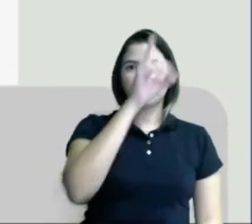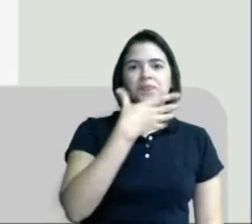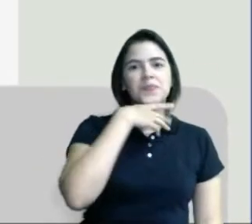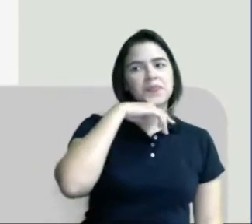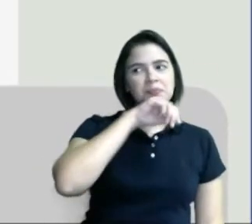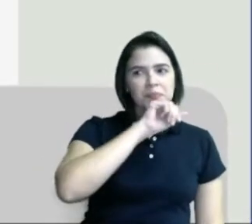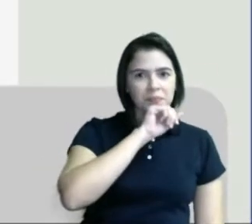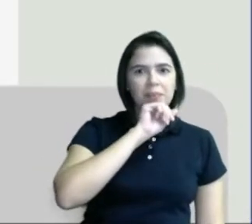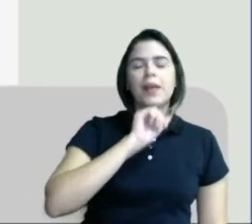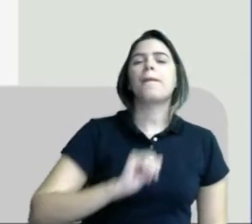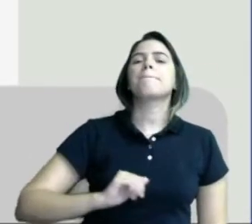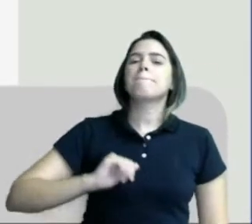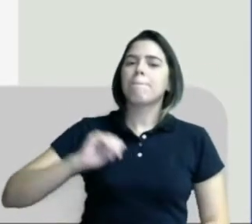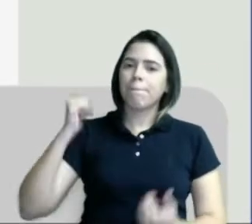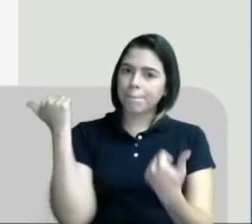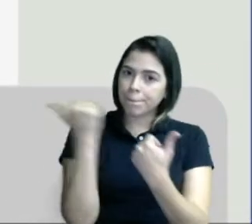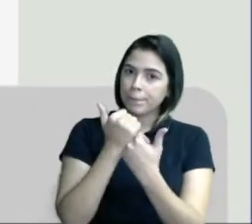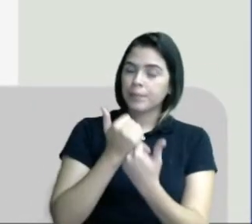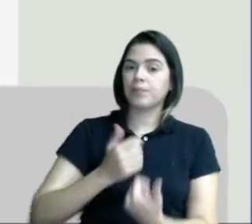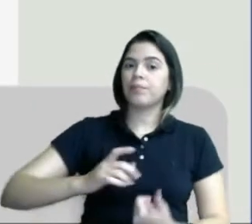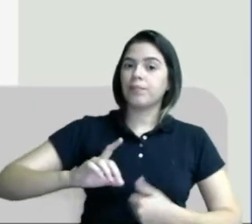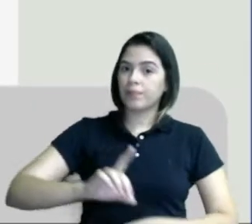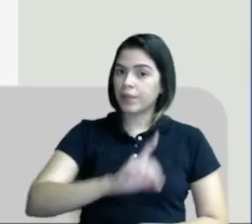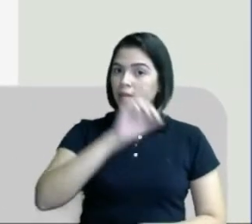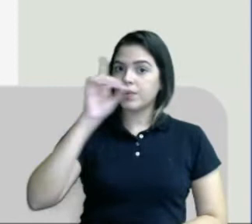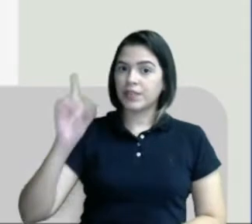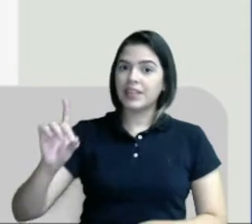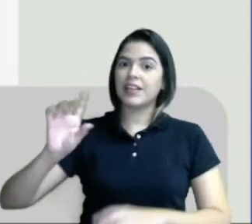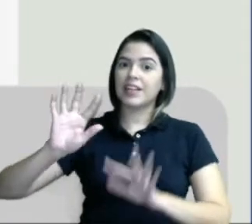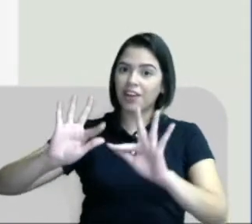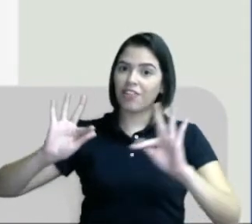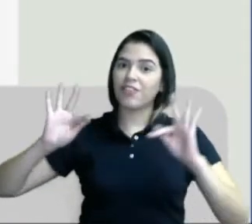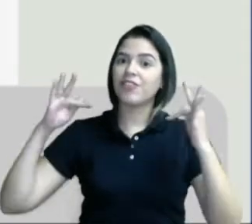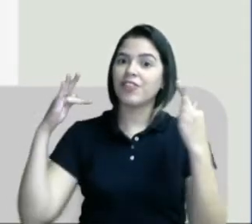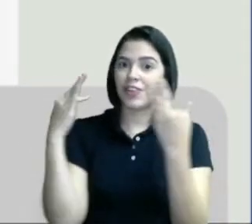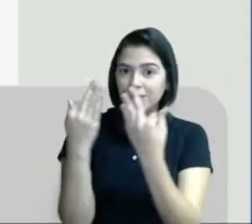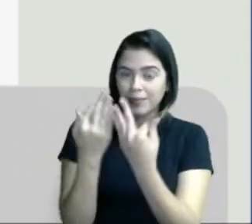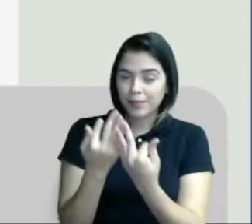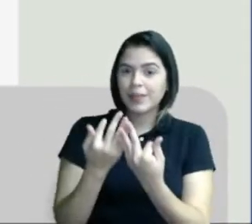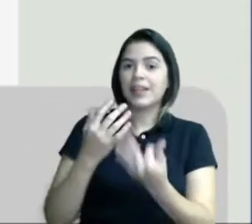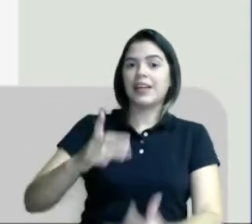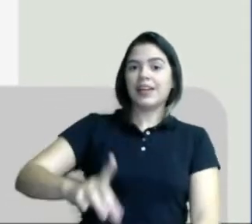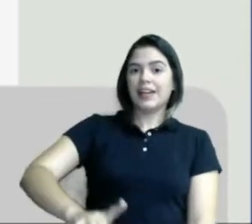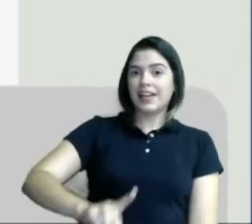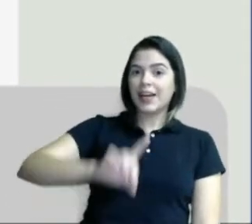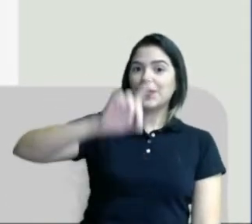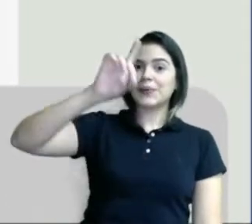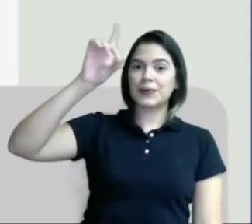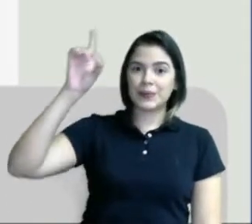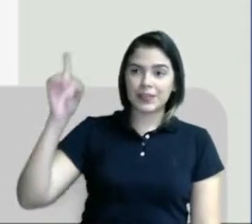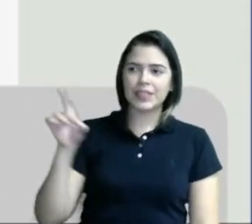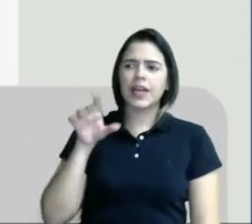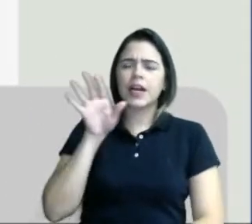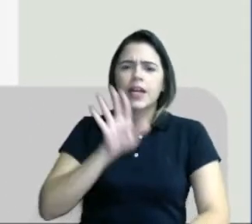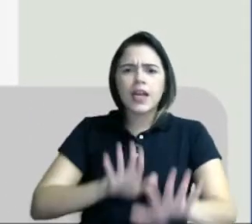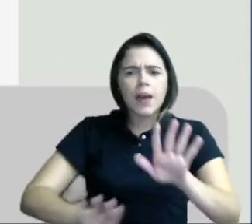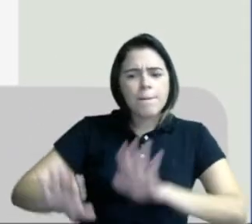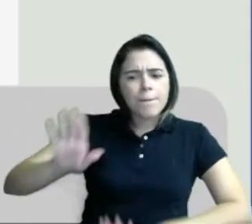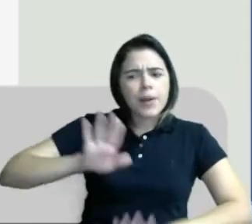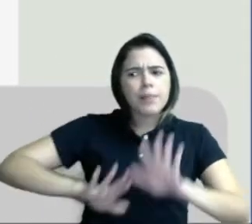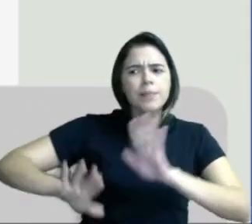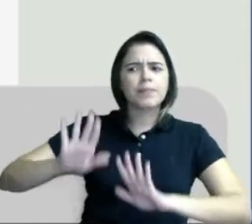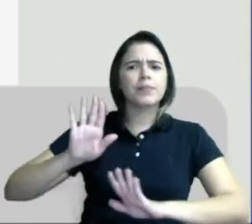pela festa do dia da família. Que é aquele dia, né? Que é preparada aquela